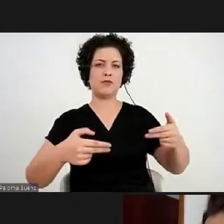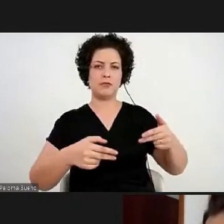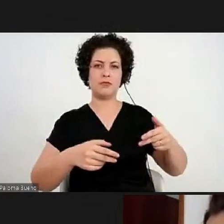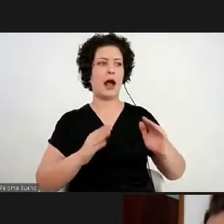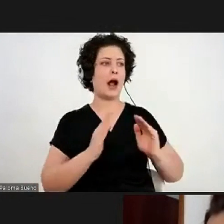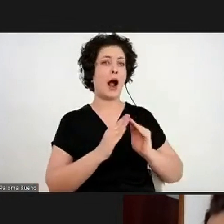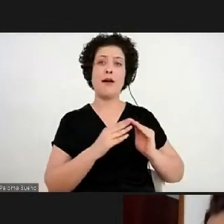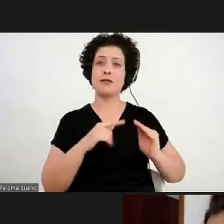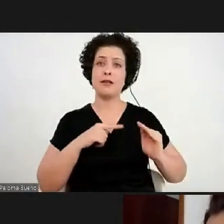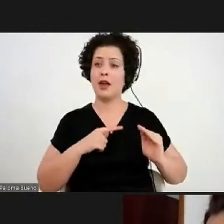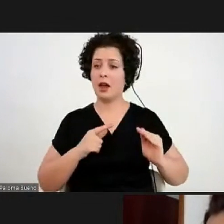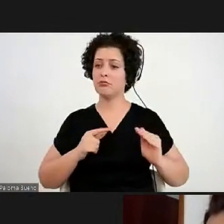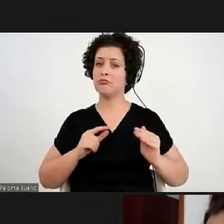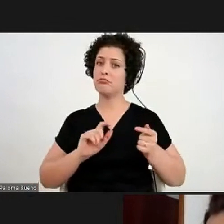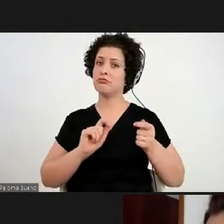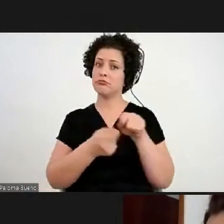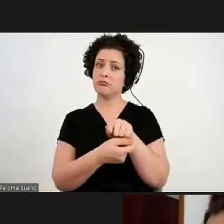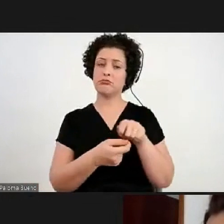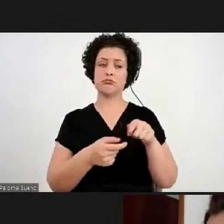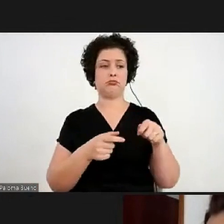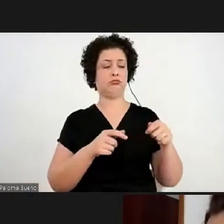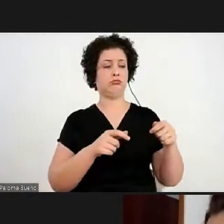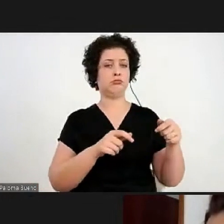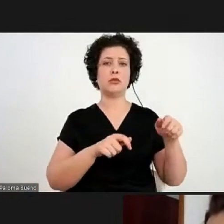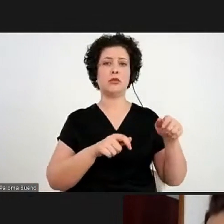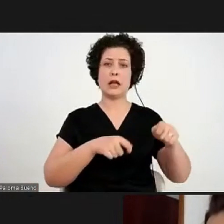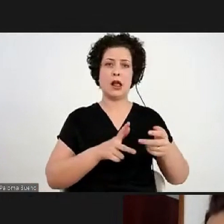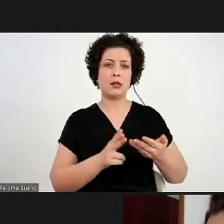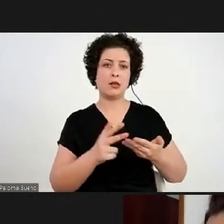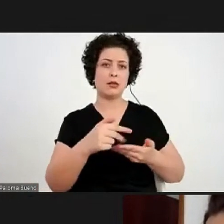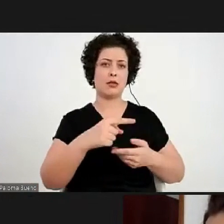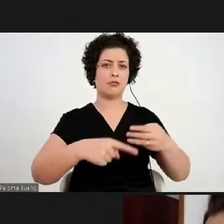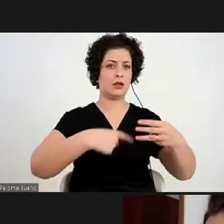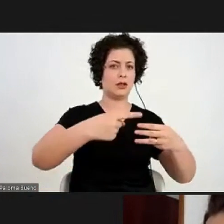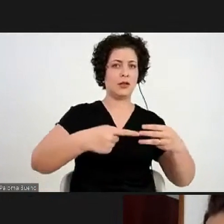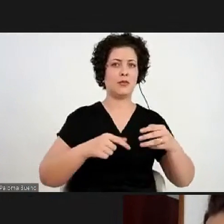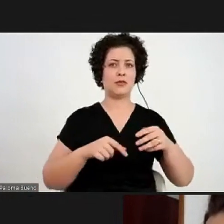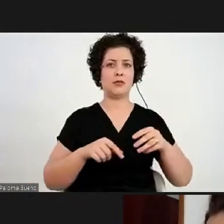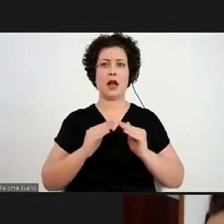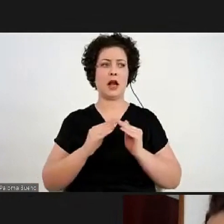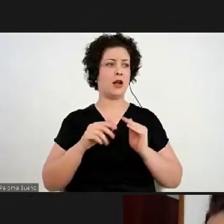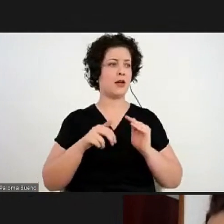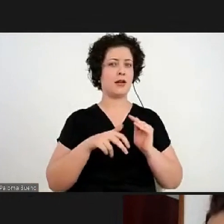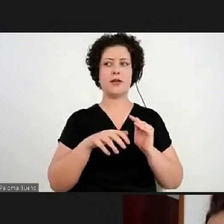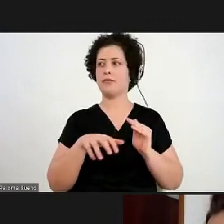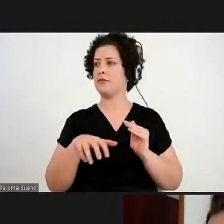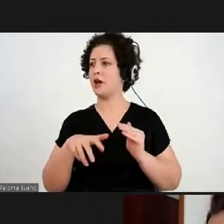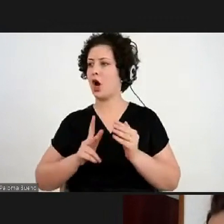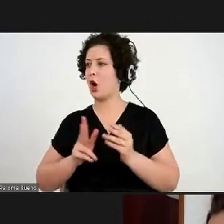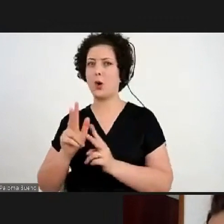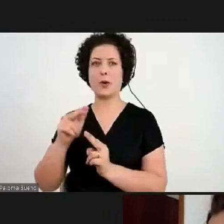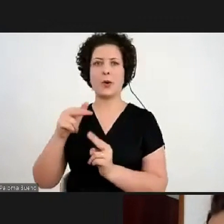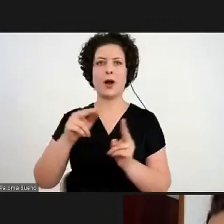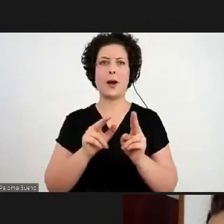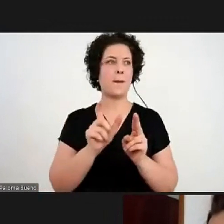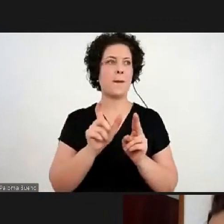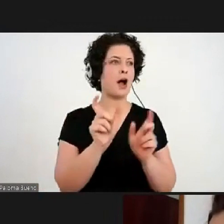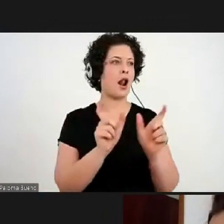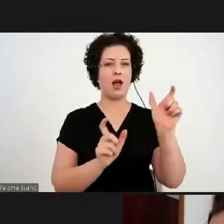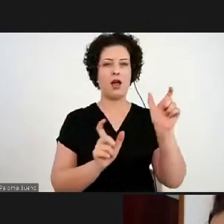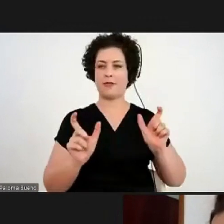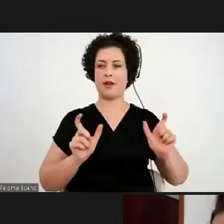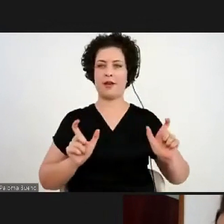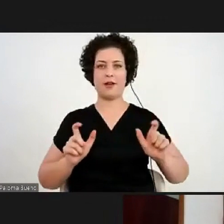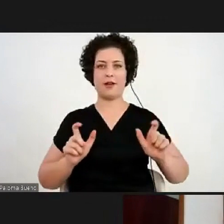casa. Então, a gente já fez exercícios de sair pela casa recortando palavras, então em